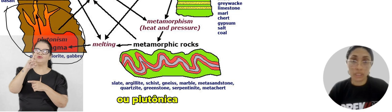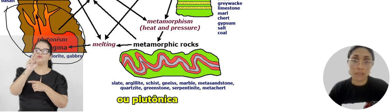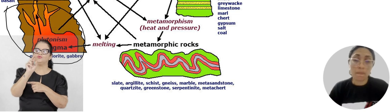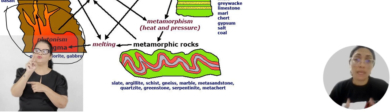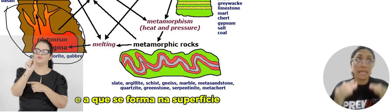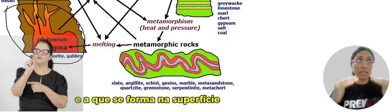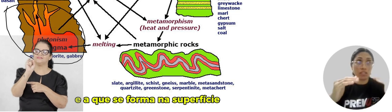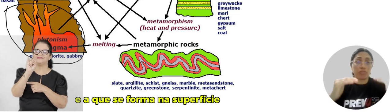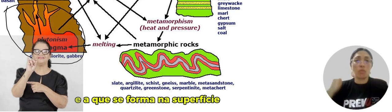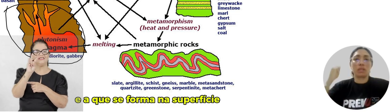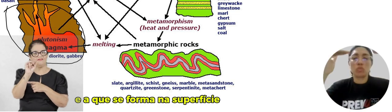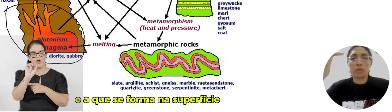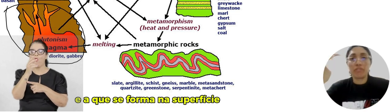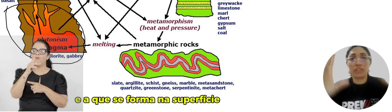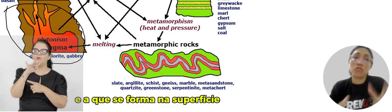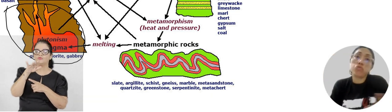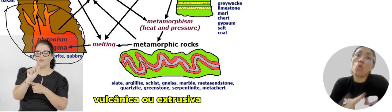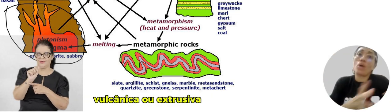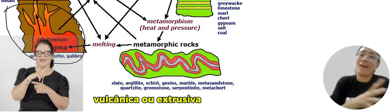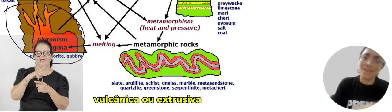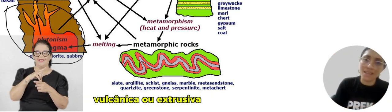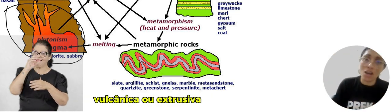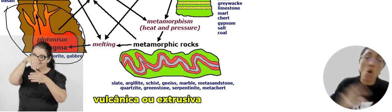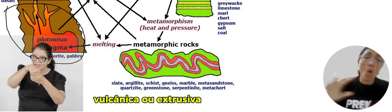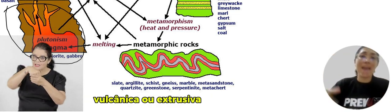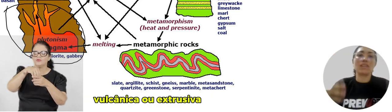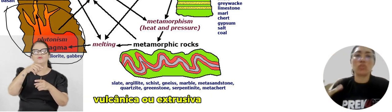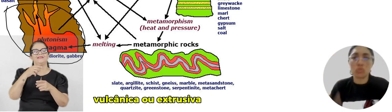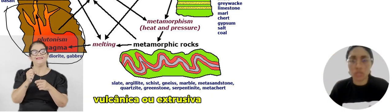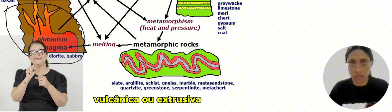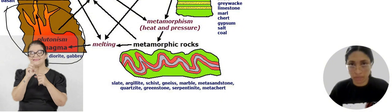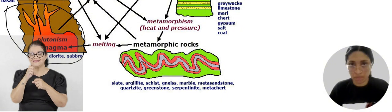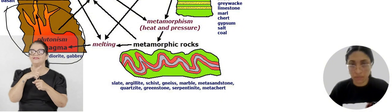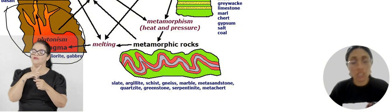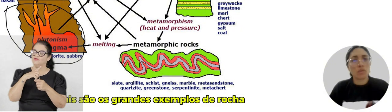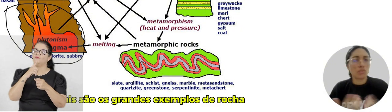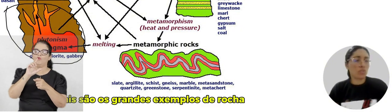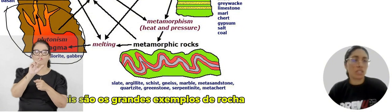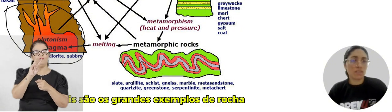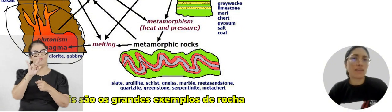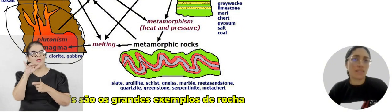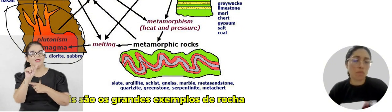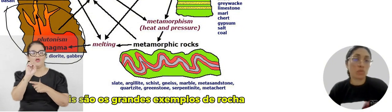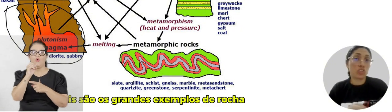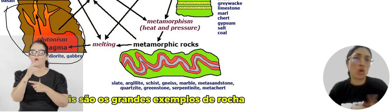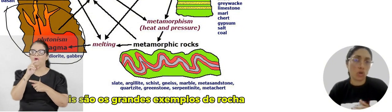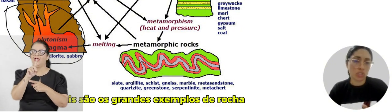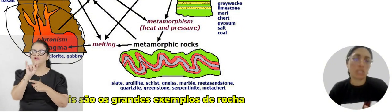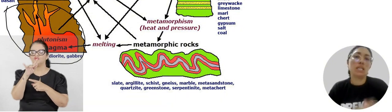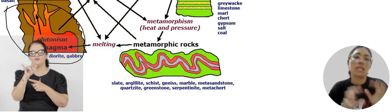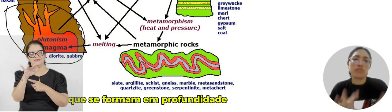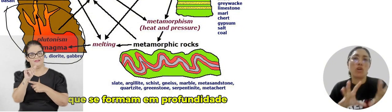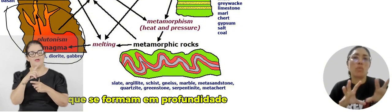plutônica. E a que se forma na superfície vulcânica, ou extrusiva. Quais são os grandes exemplos de